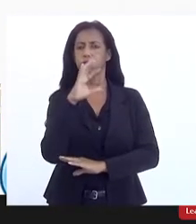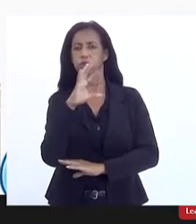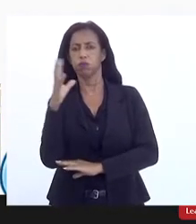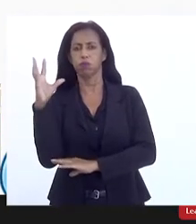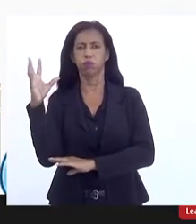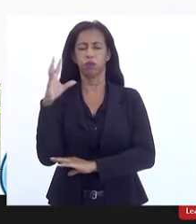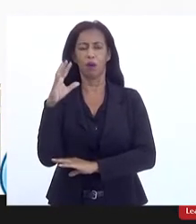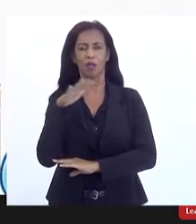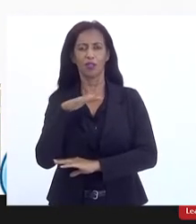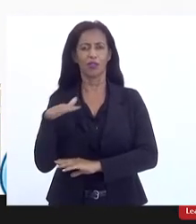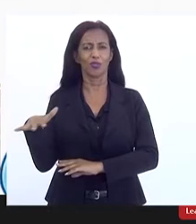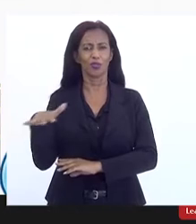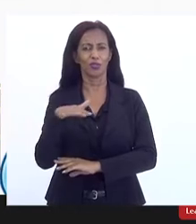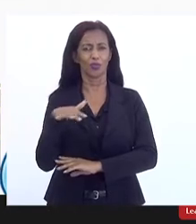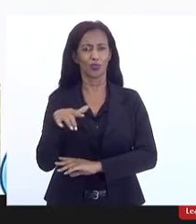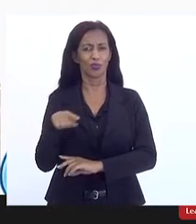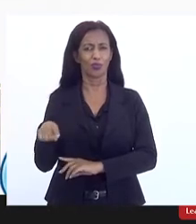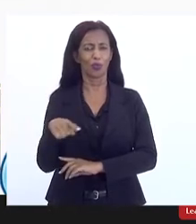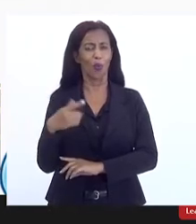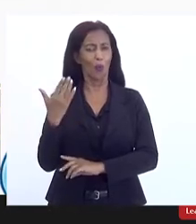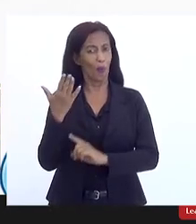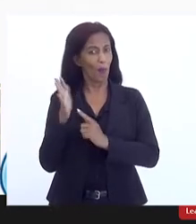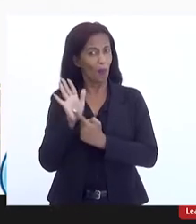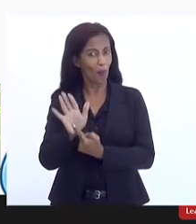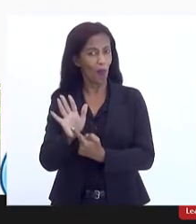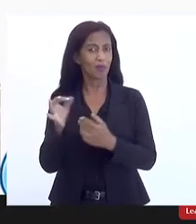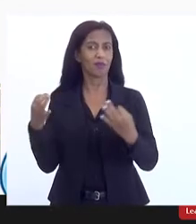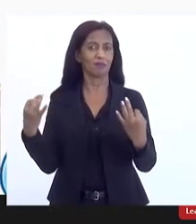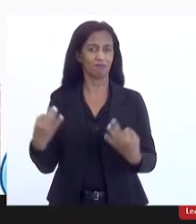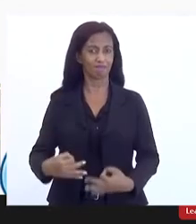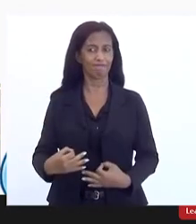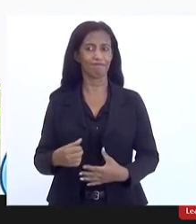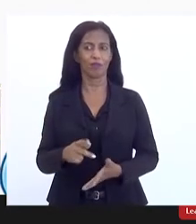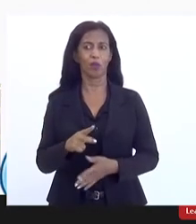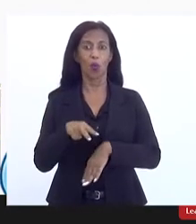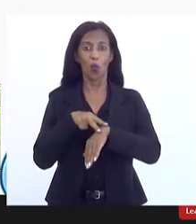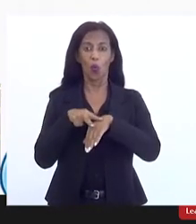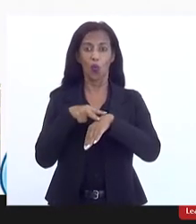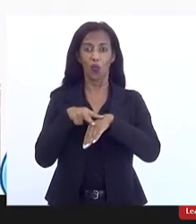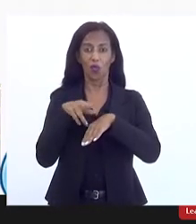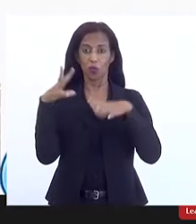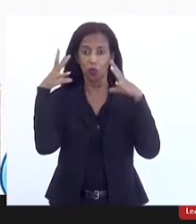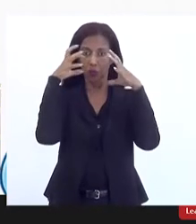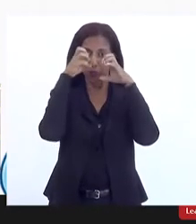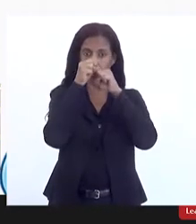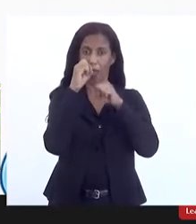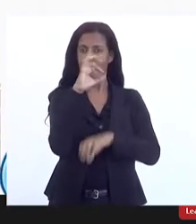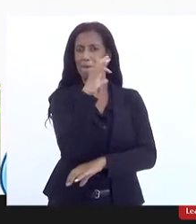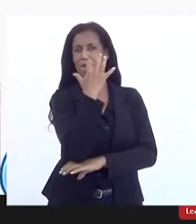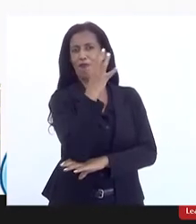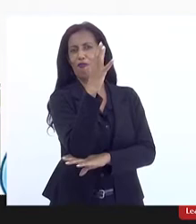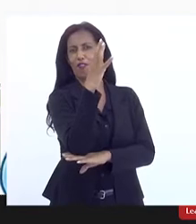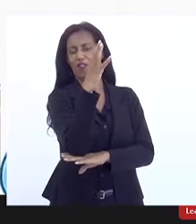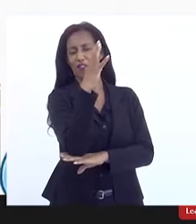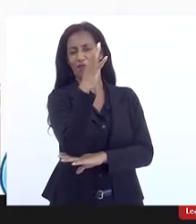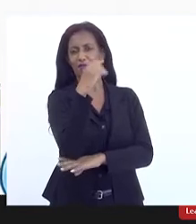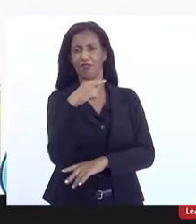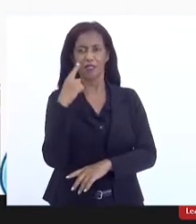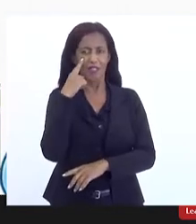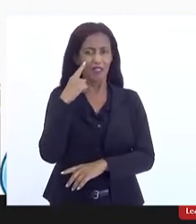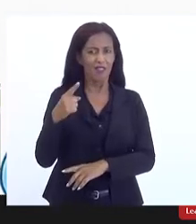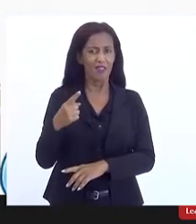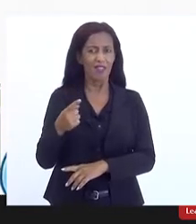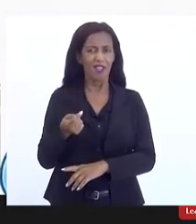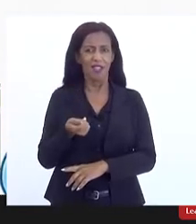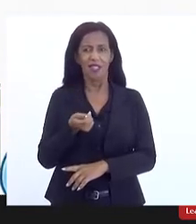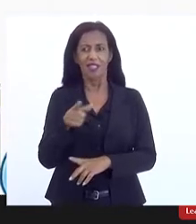Bacia de todo o Médio Paraíba ilustra perfeitamente isso o verde mais escuro é mata e a gente pode ver que